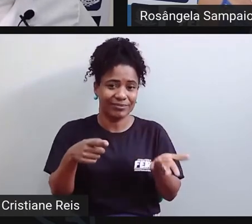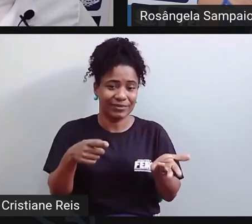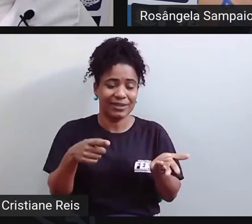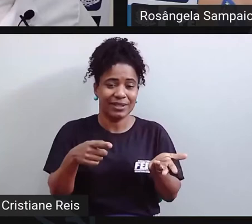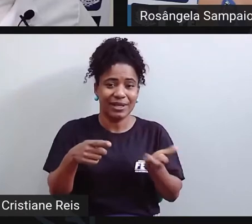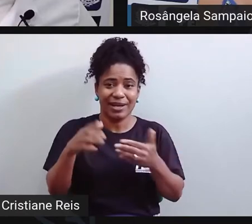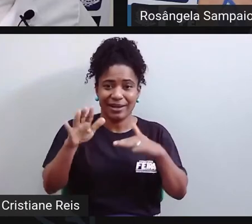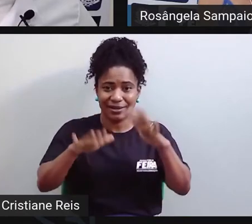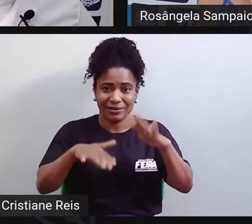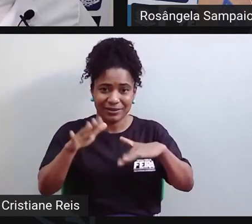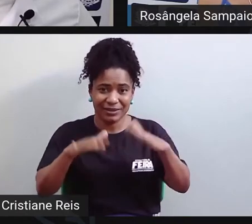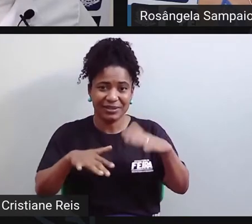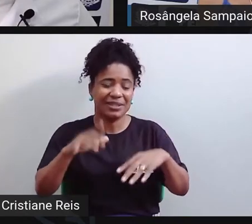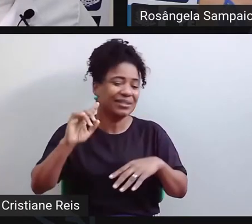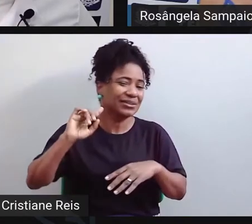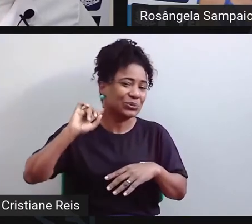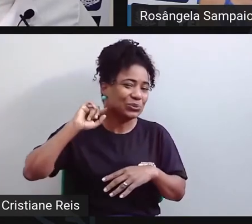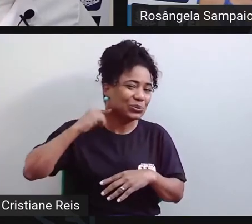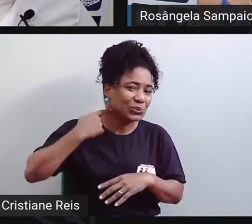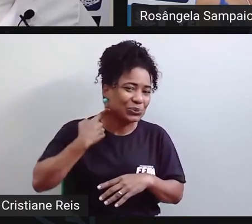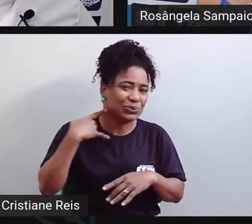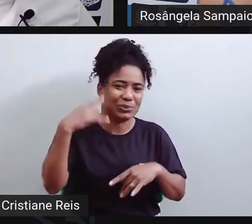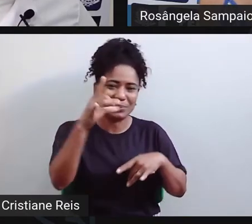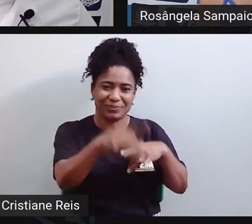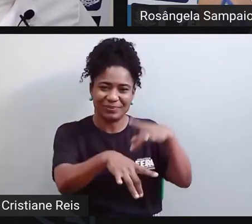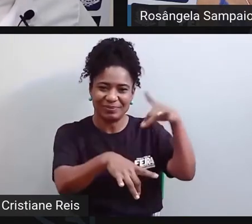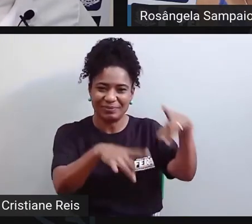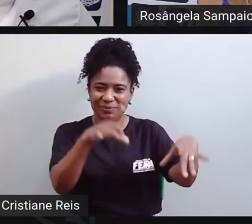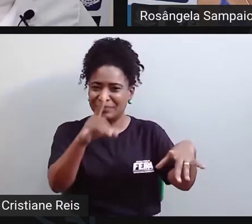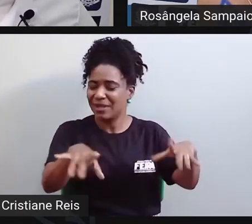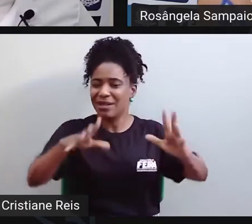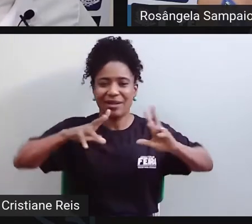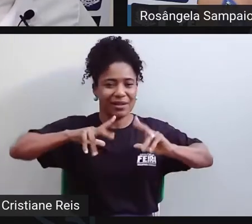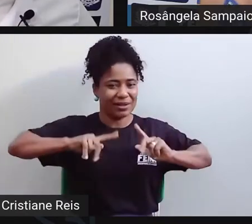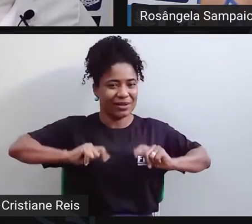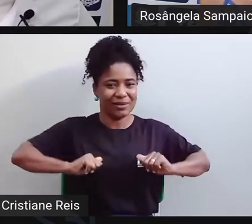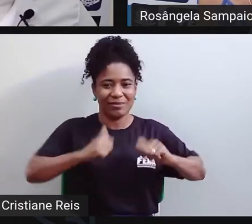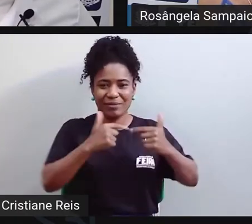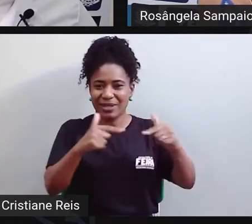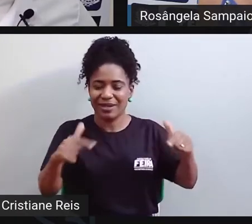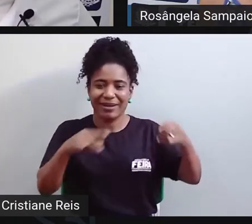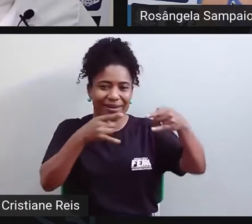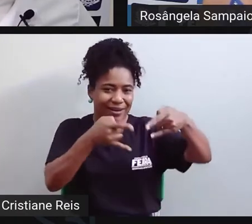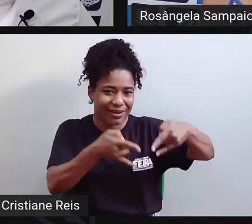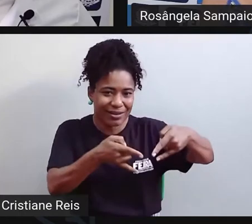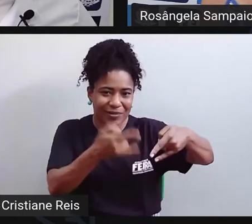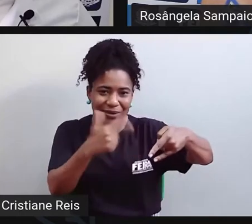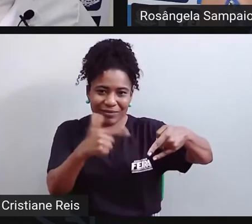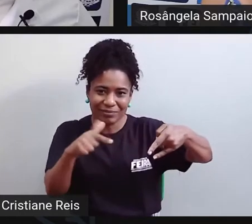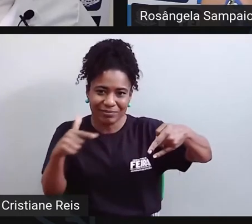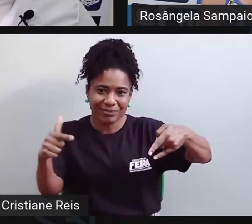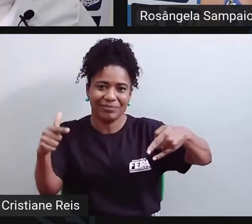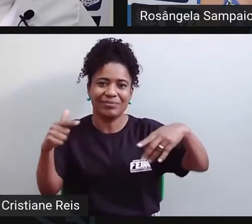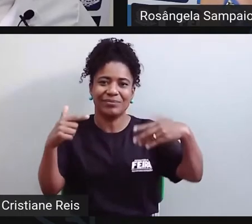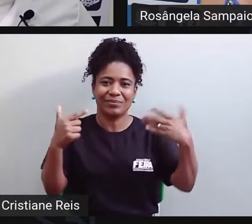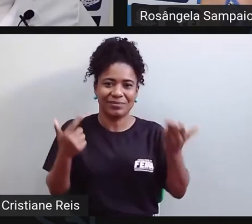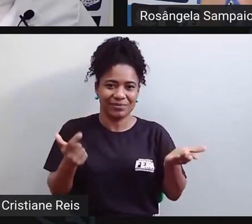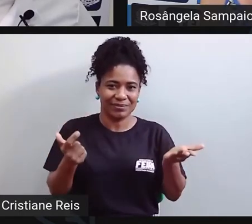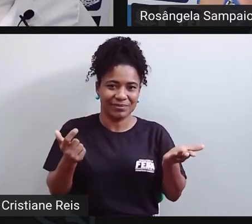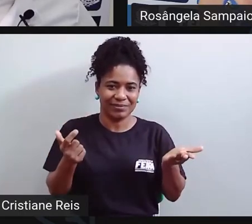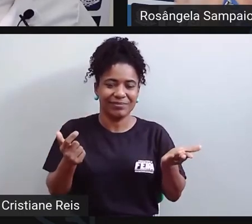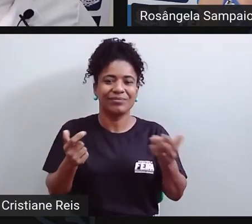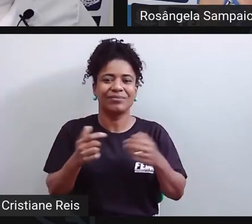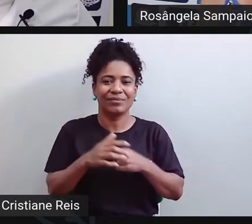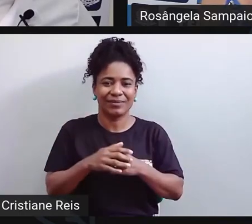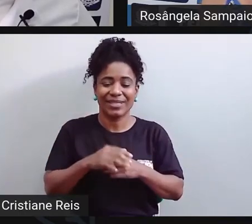condições de higiene muito desfavoráveis. As pessoas não tinham cama. Tomavam o que a gente